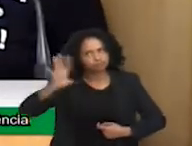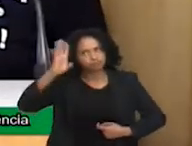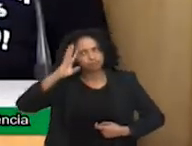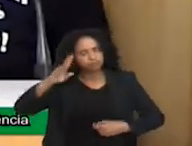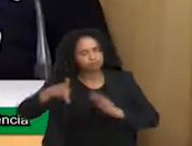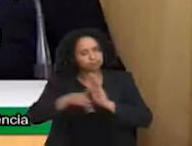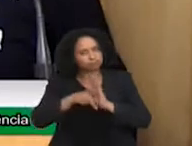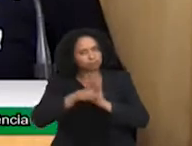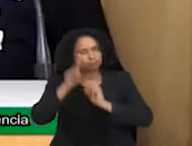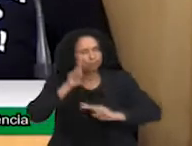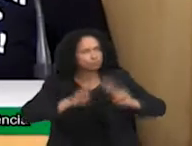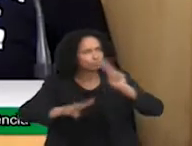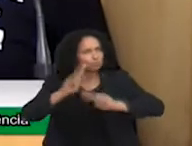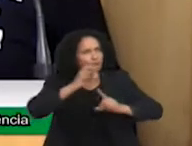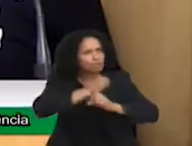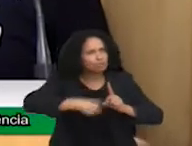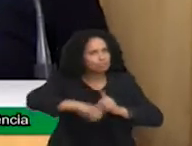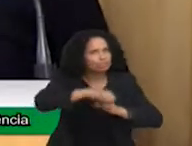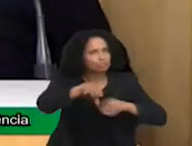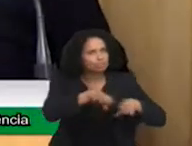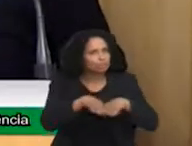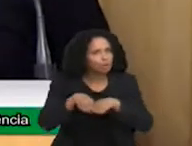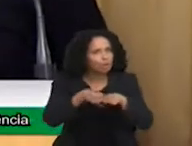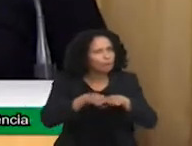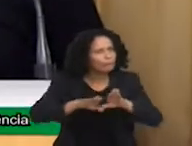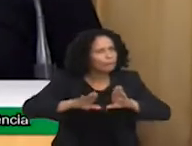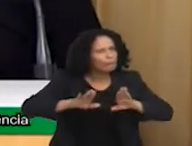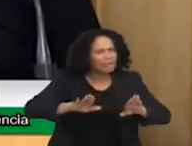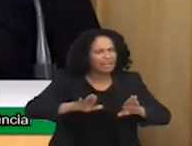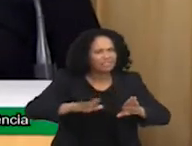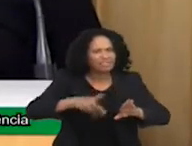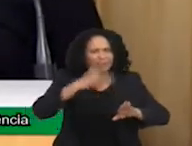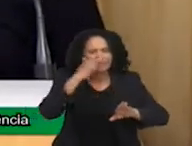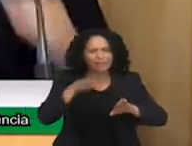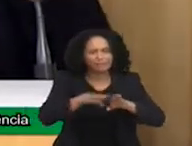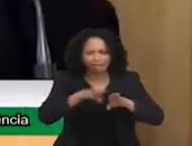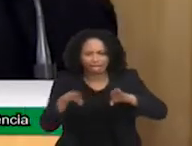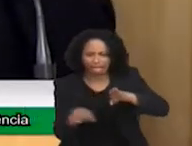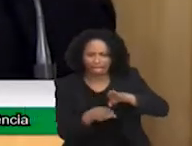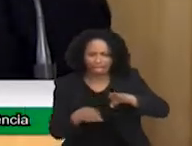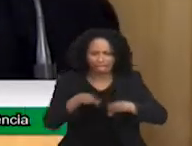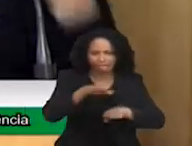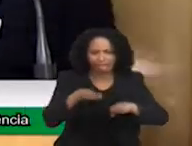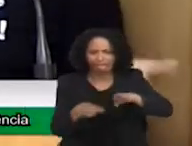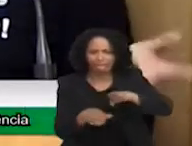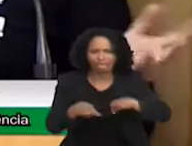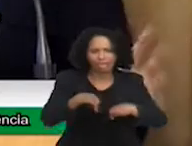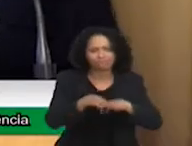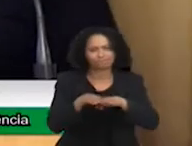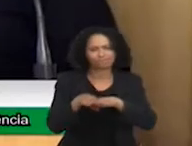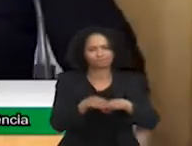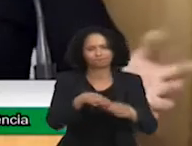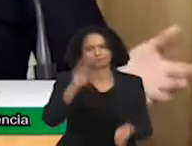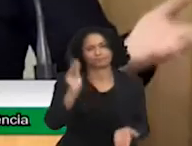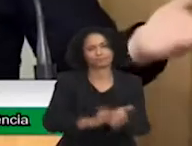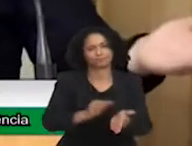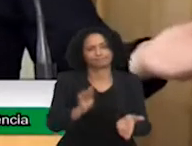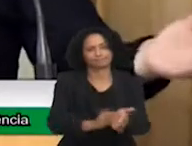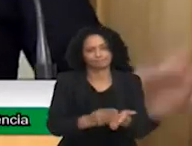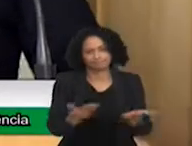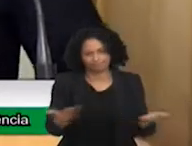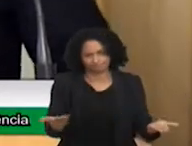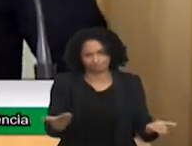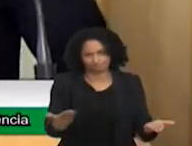modelo de visão social de igualdade, mas que peca na equidade. E tenho as leis